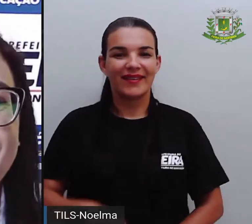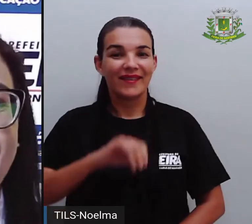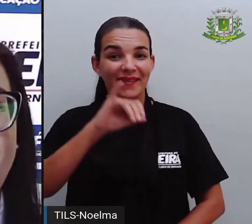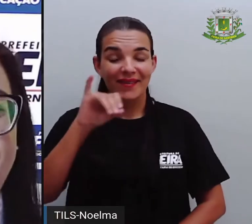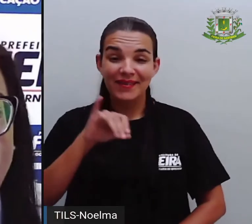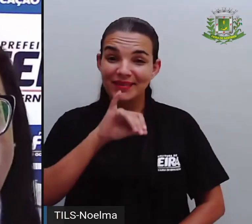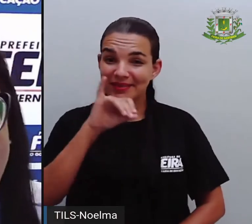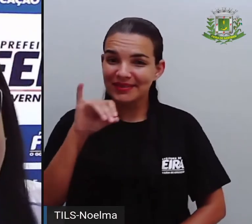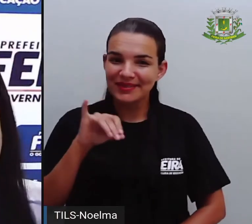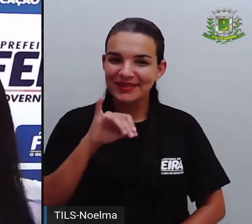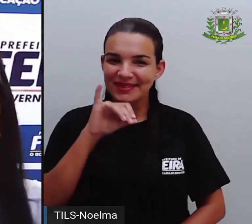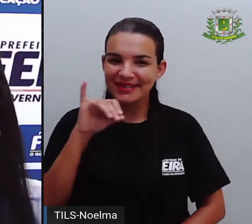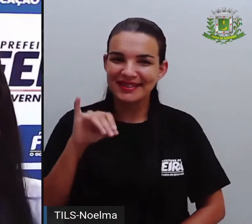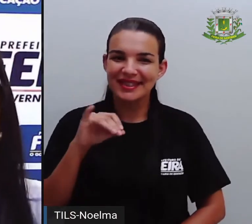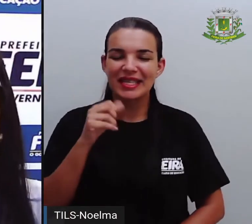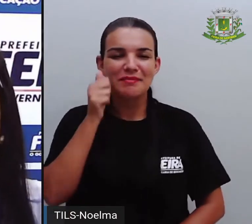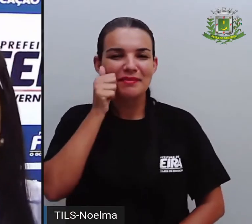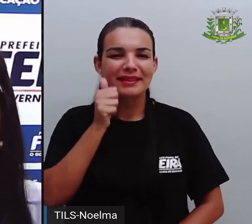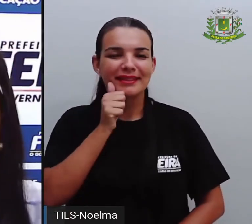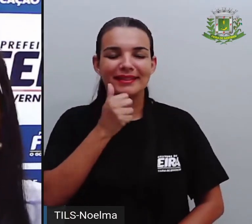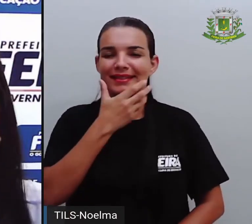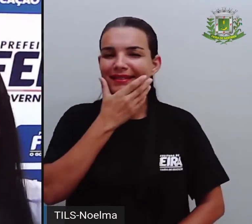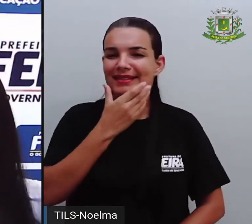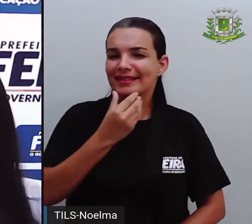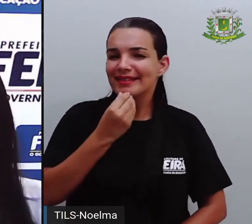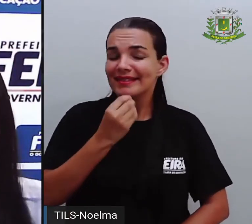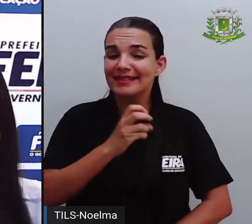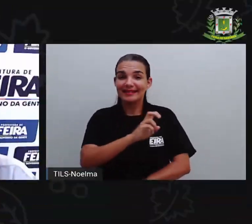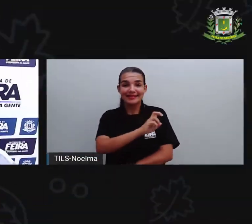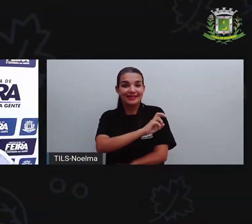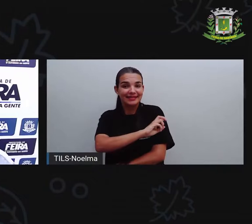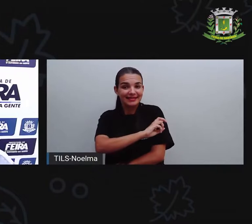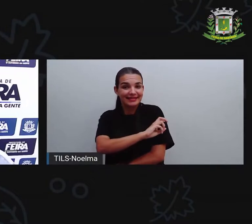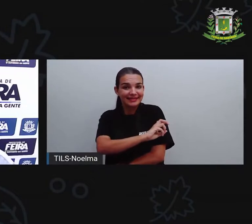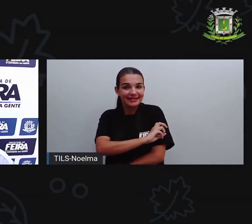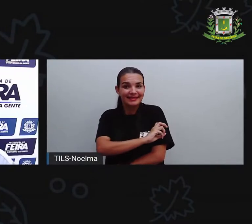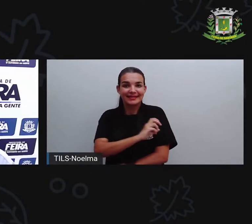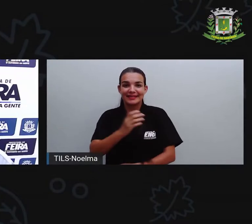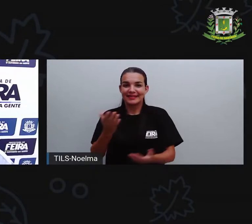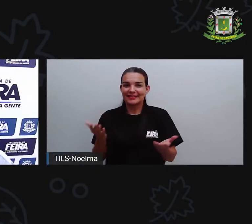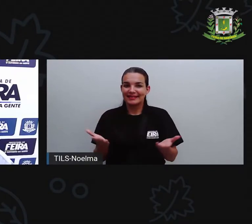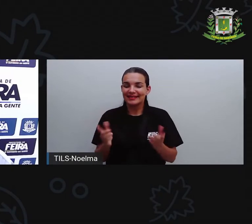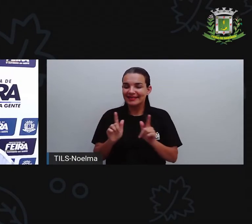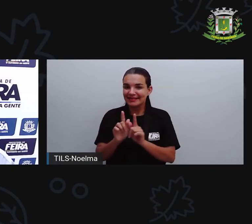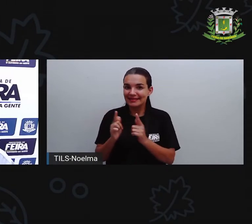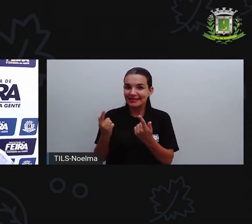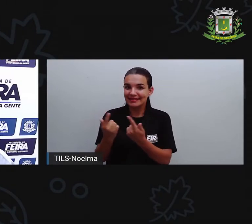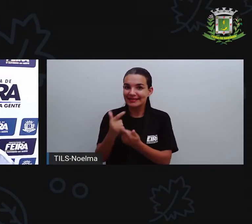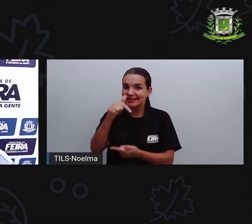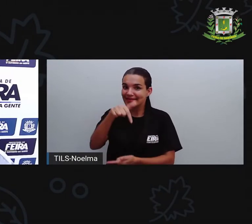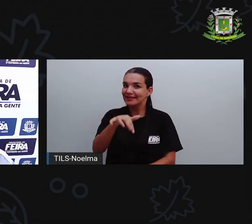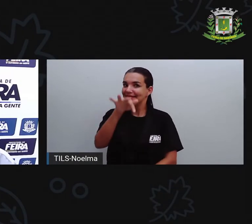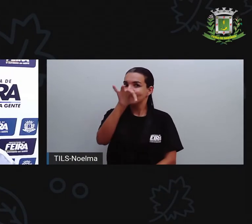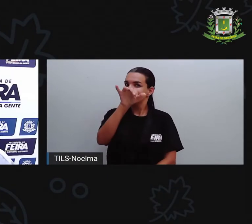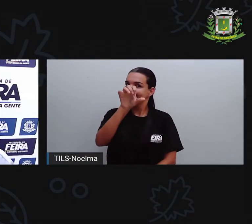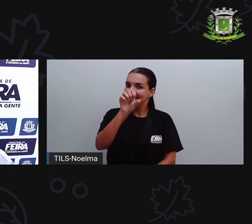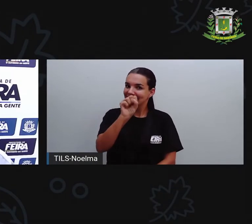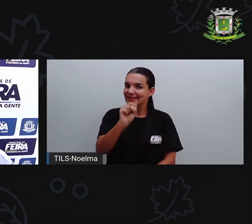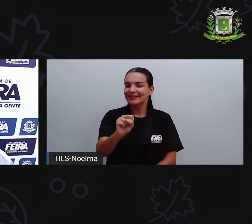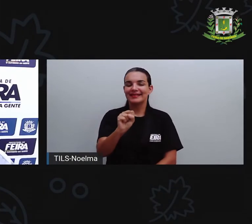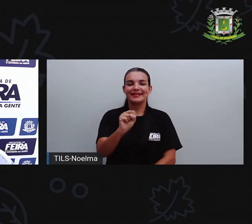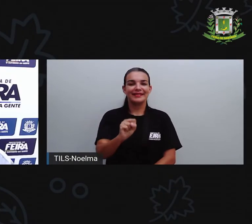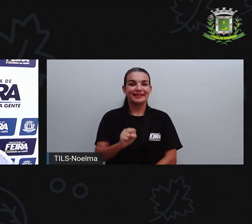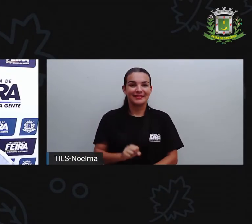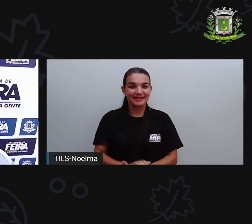Olá, meninos e meninas do quinto ano das turmas aí de Feira de Santana,